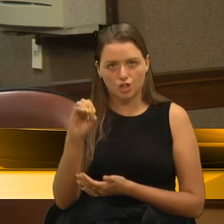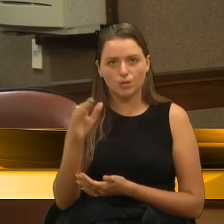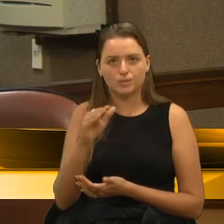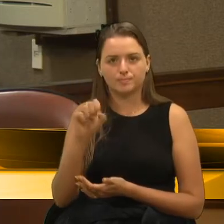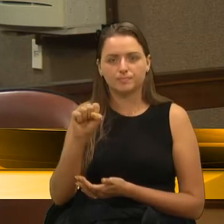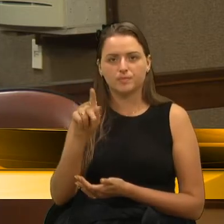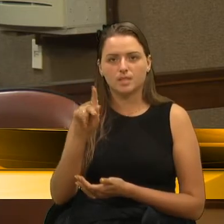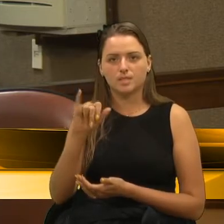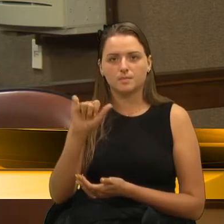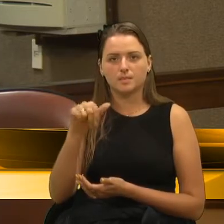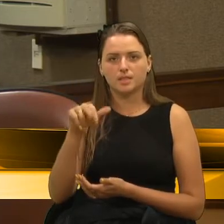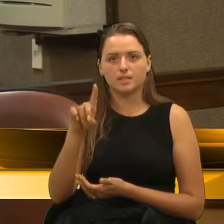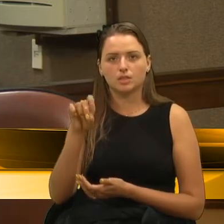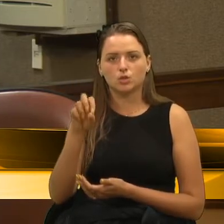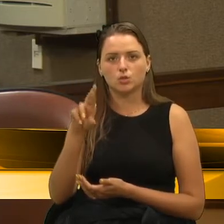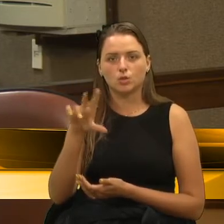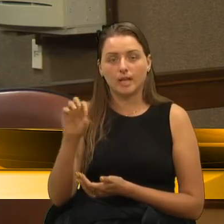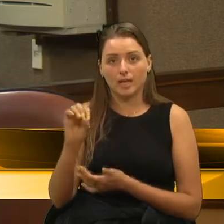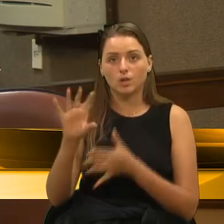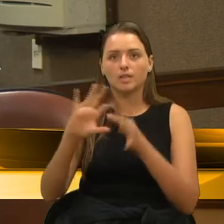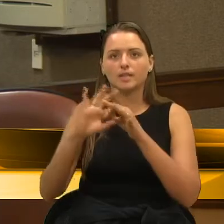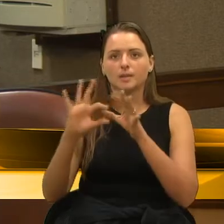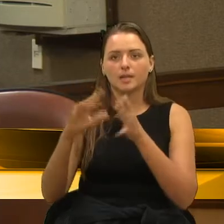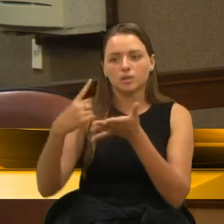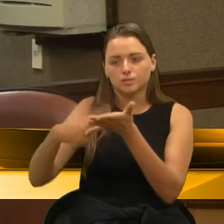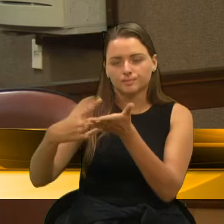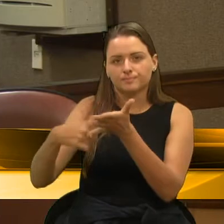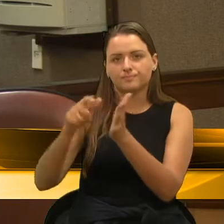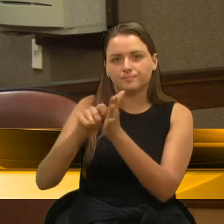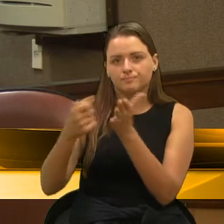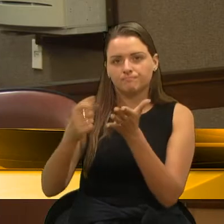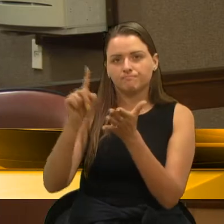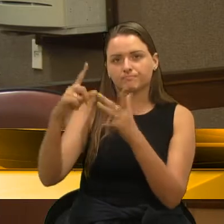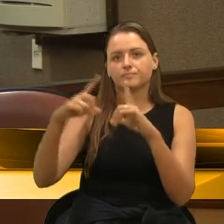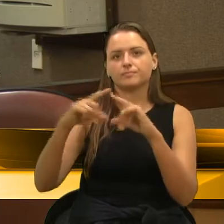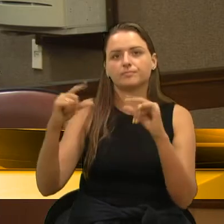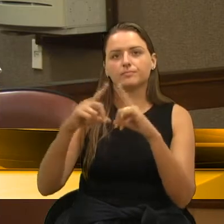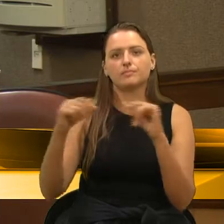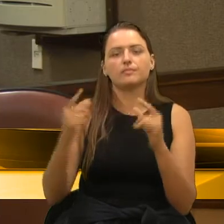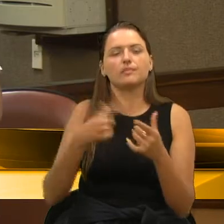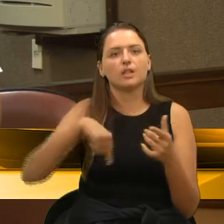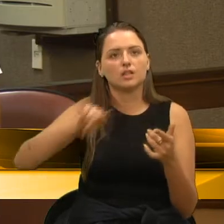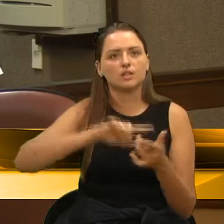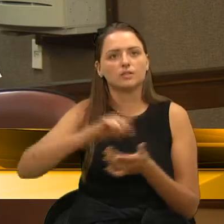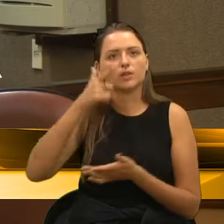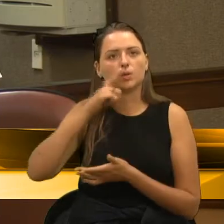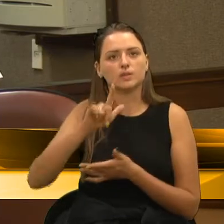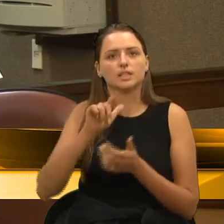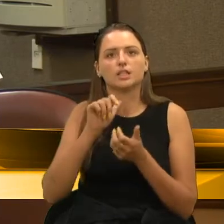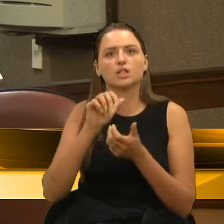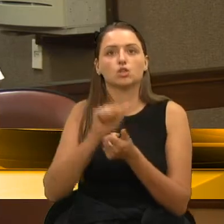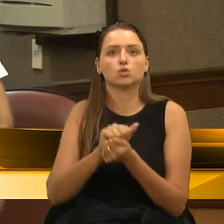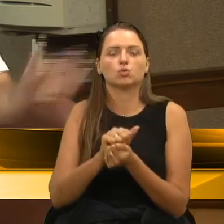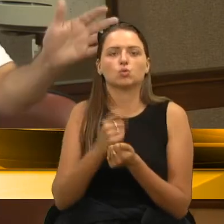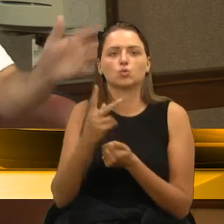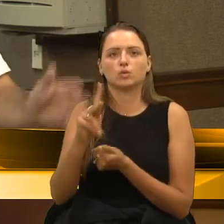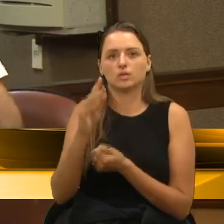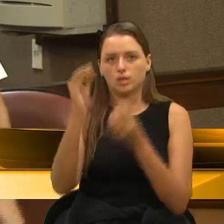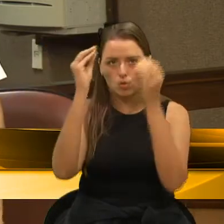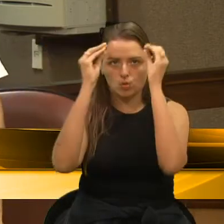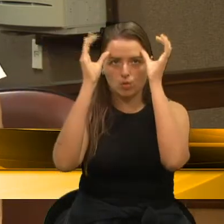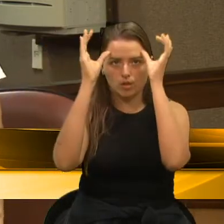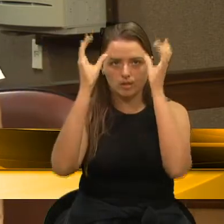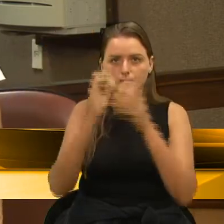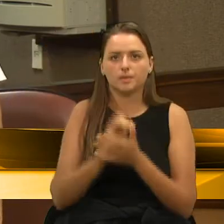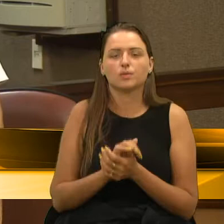ter aberto alguns espaços para nós lá em Brasília, que a gente com certeza vai vir com grandes conquistas através do teu conhecimento. E aí o